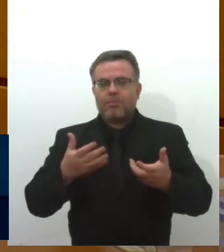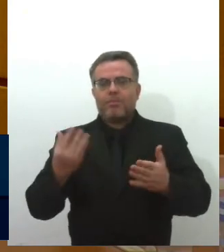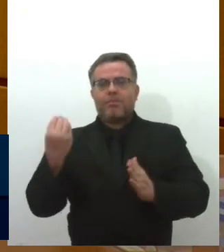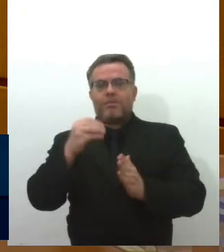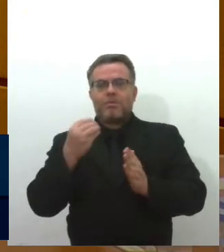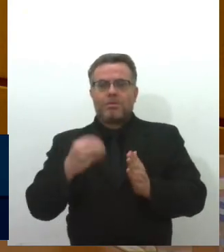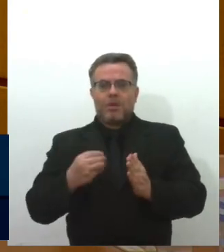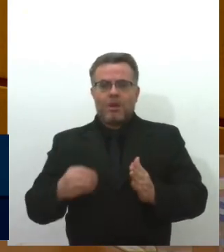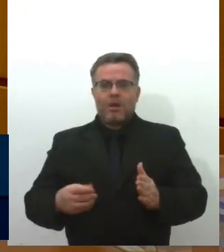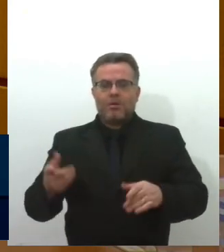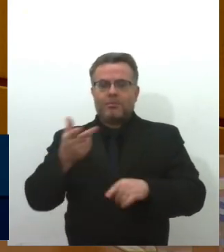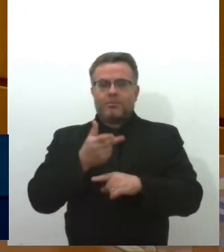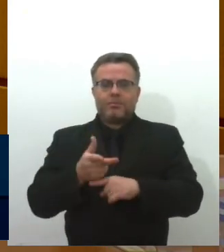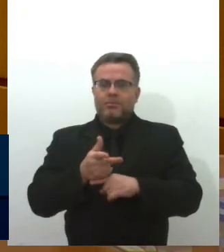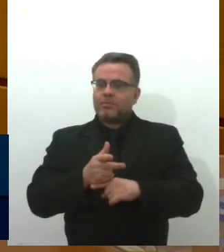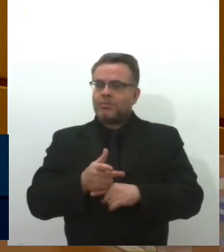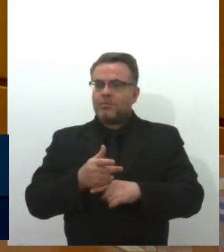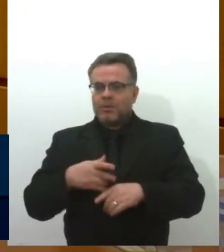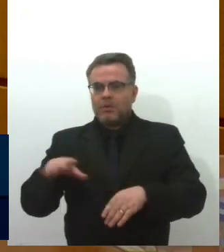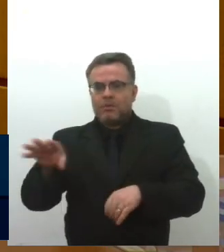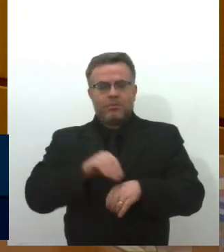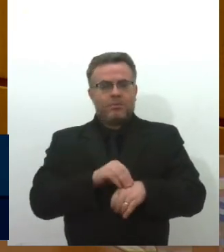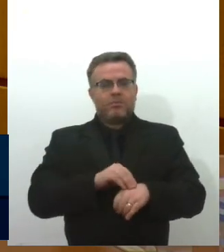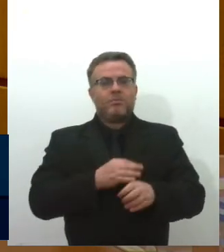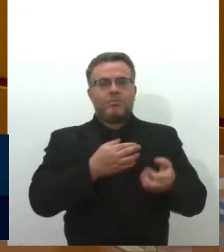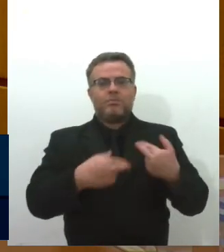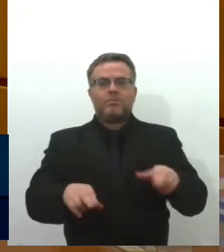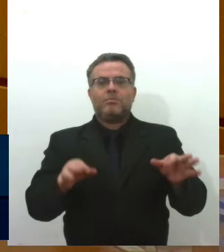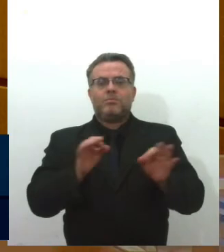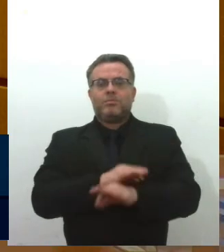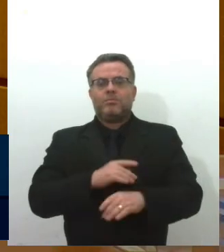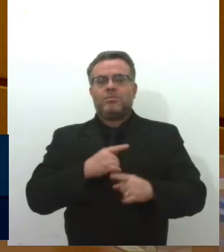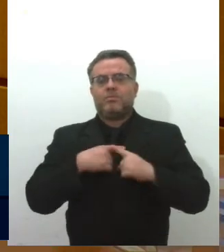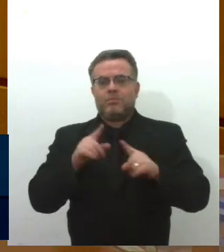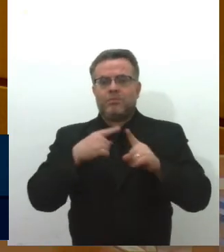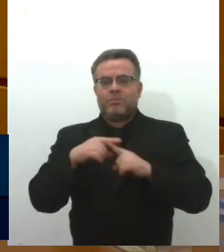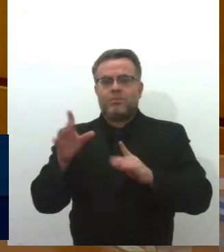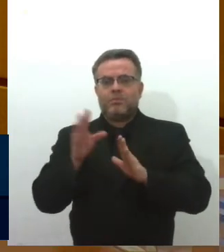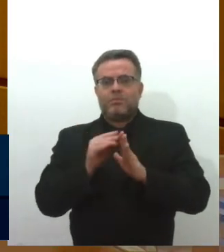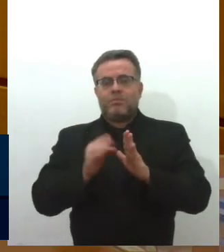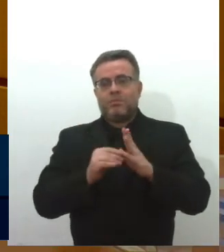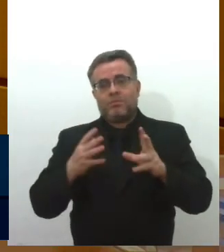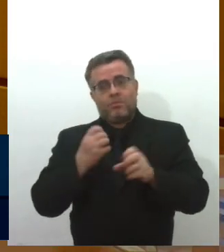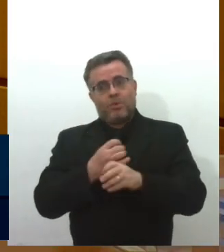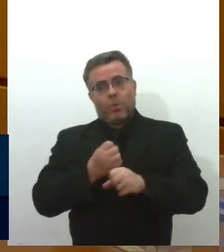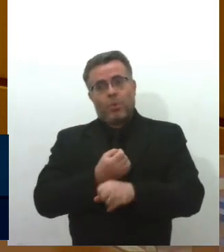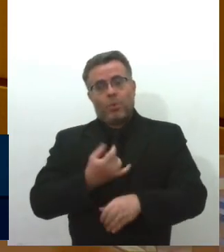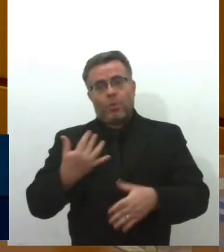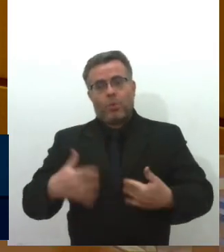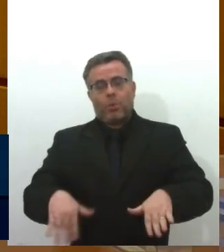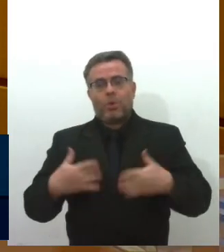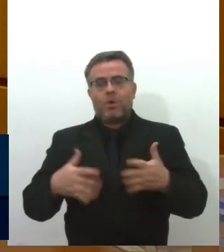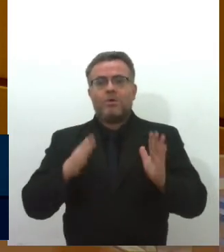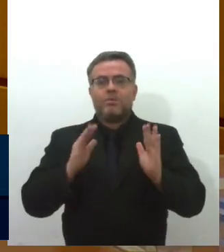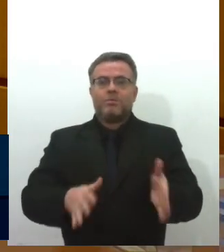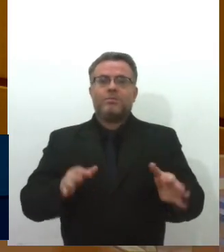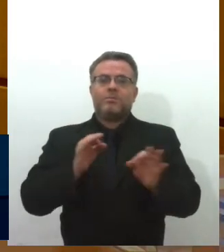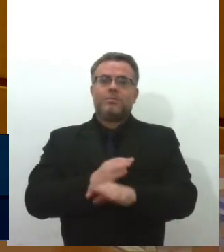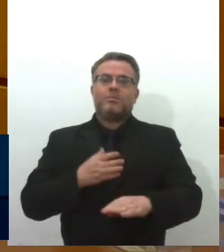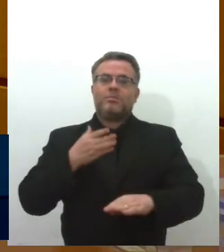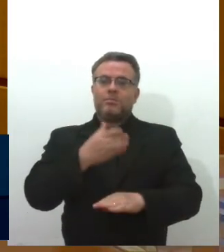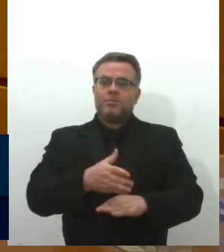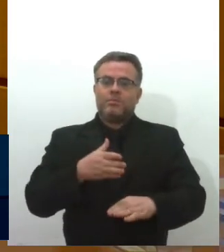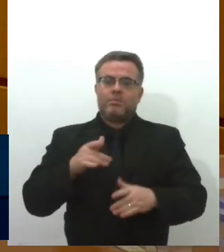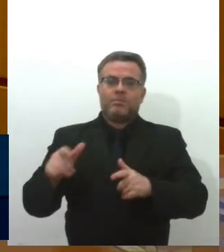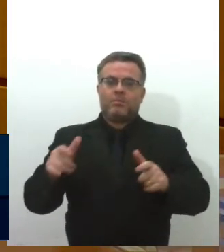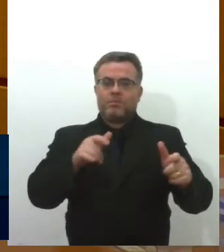vai tomar providências. E o recorde de reclamação, eu falei do gabinete itinerante, meu gabinete popular, que está indo em